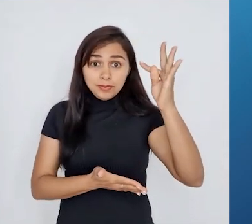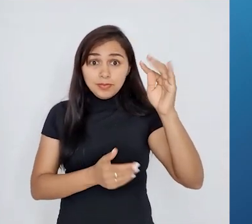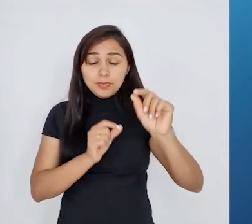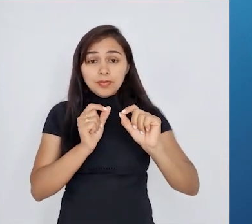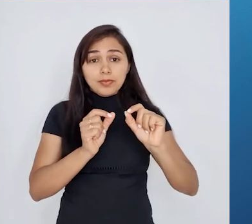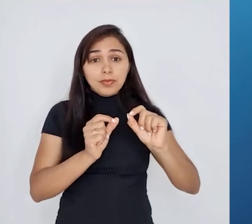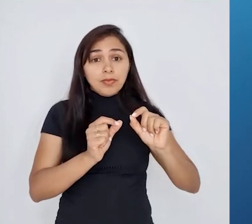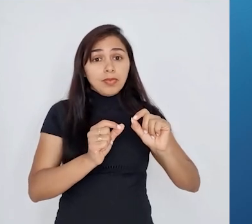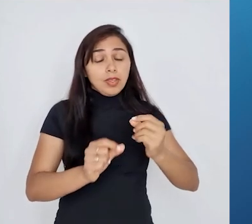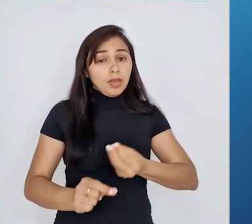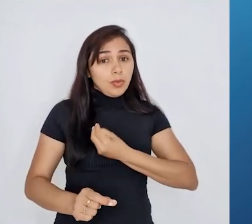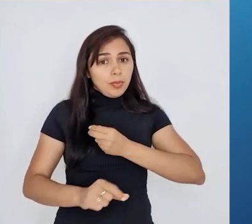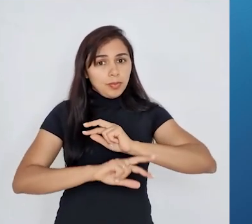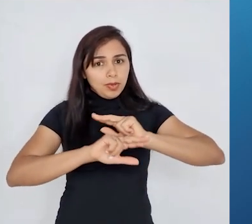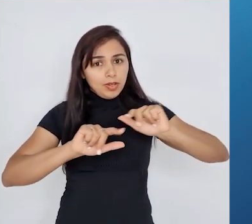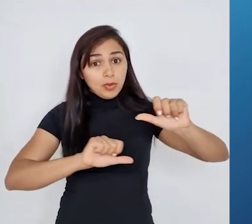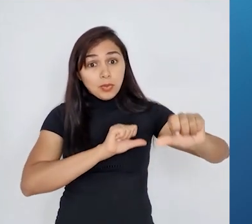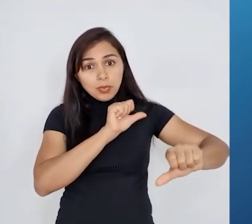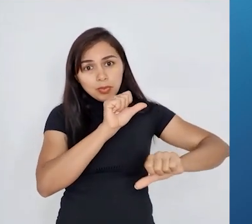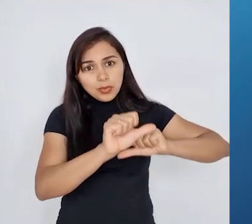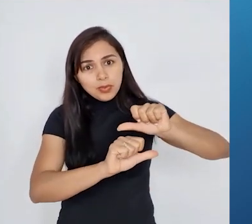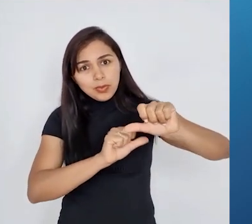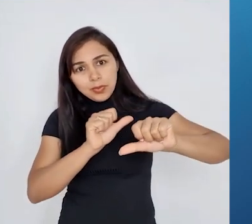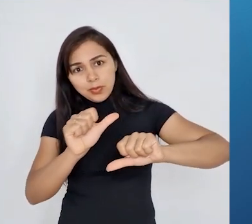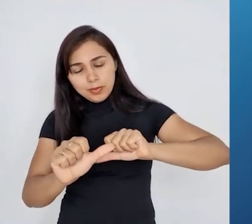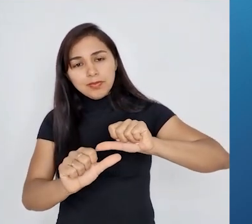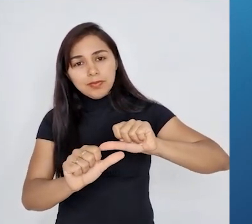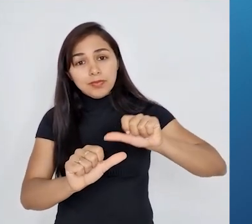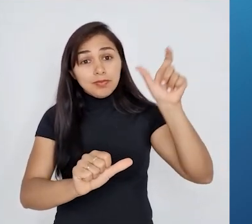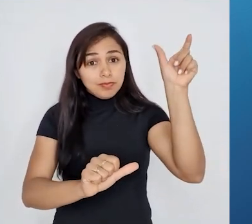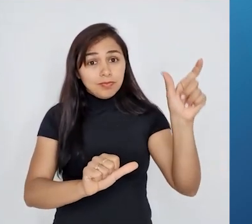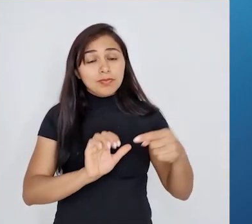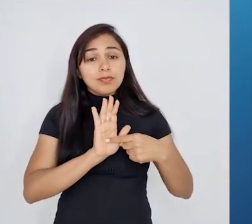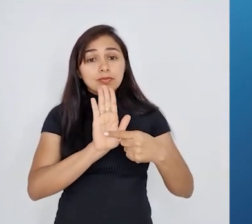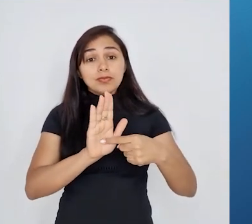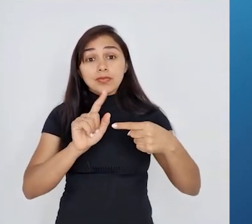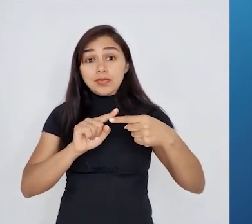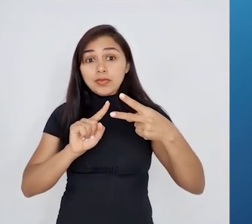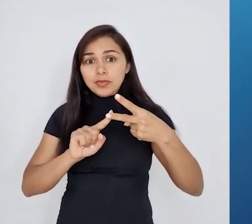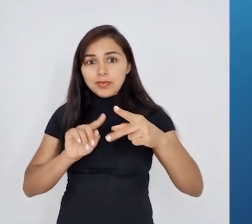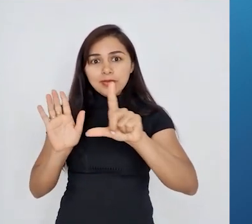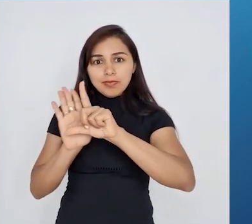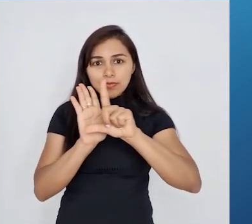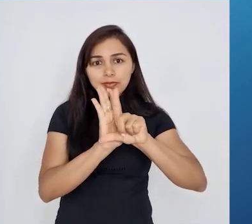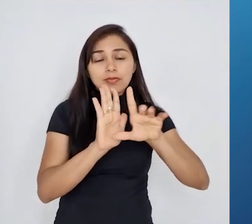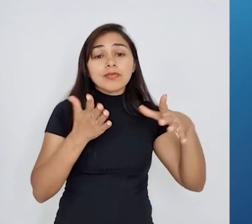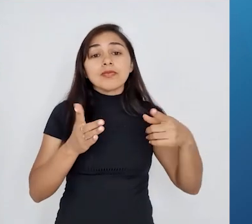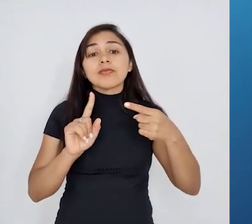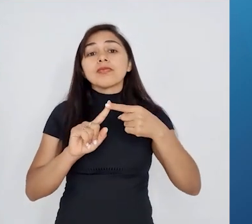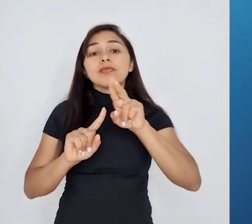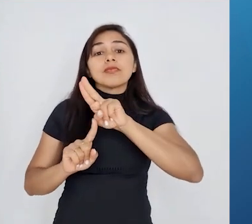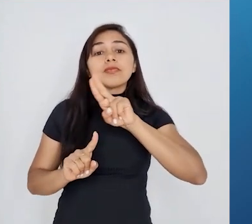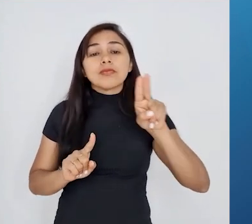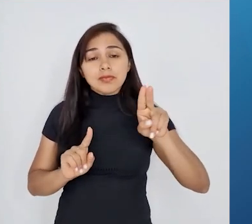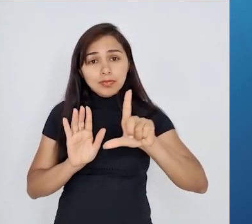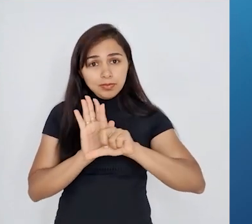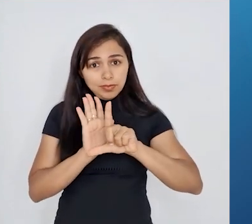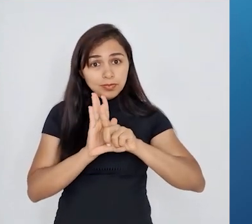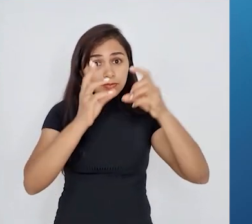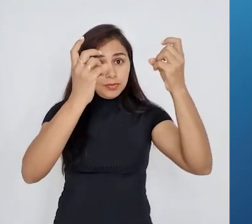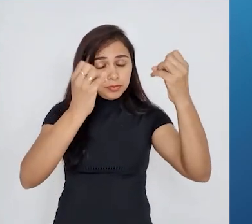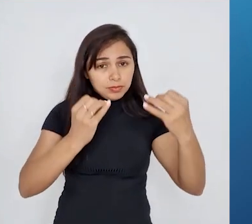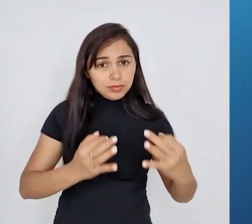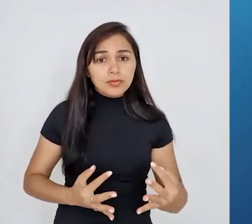Para explicar as mudanças, ele propôs duas leis. Qual é o nome da lei proposta por Lamarck que explica